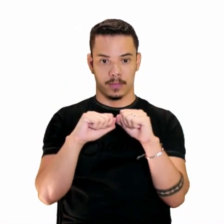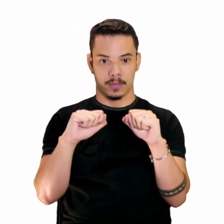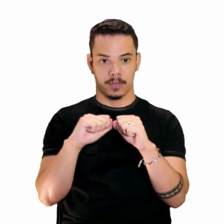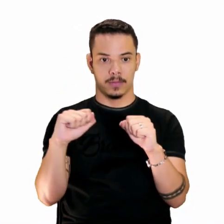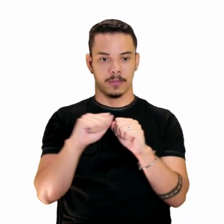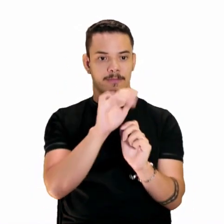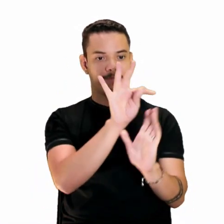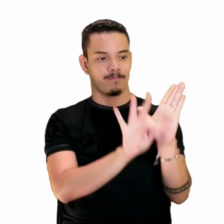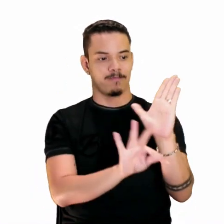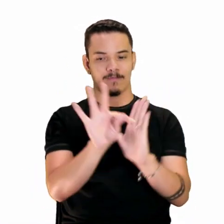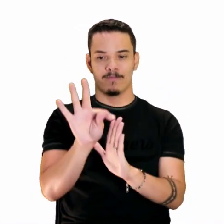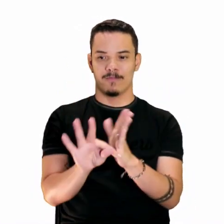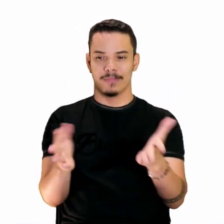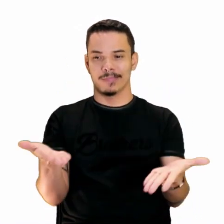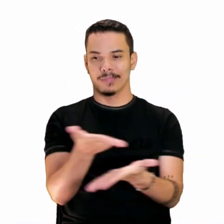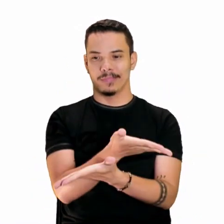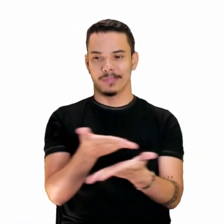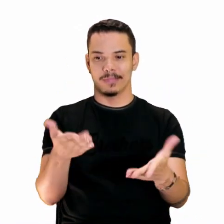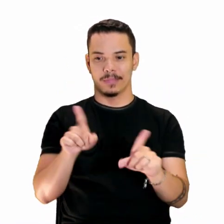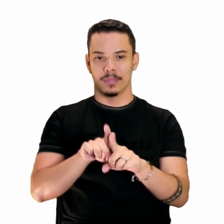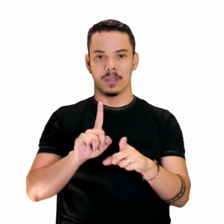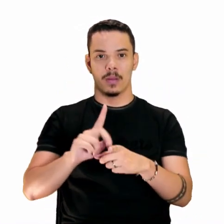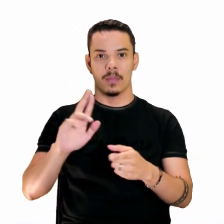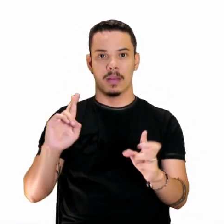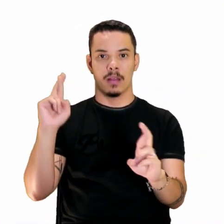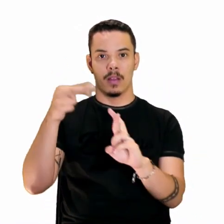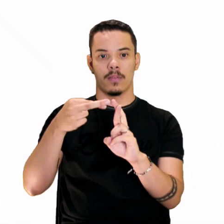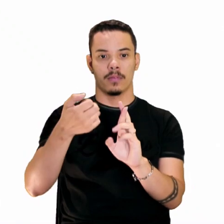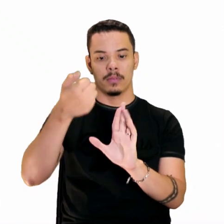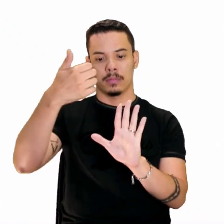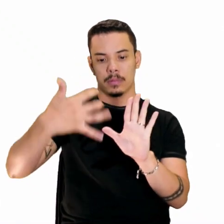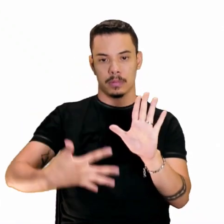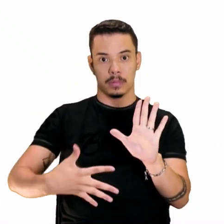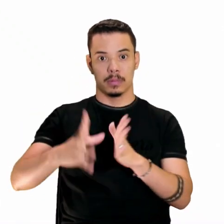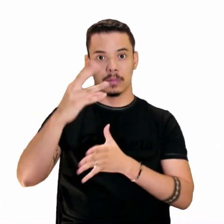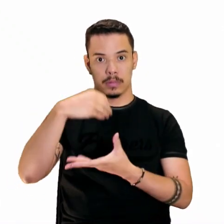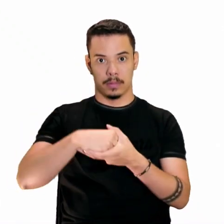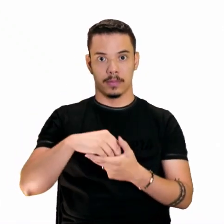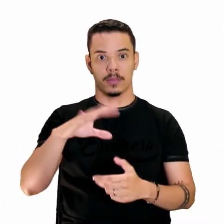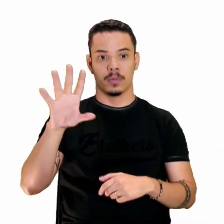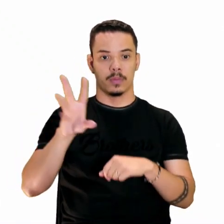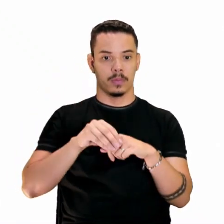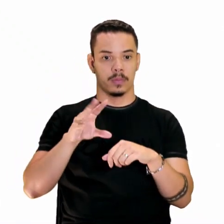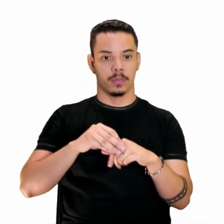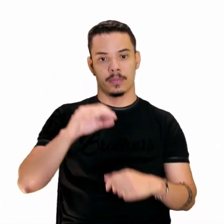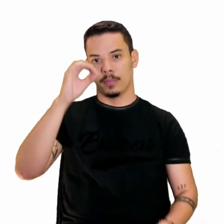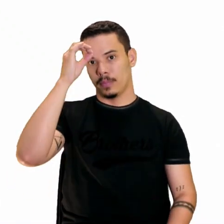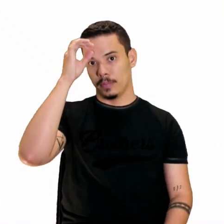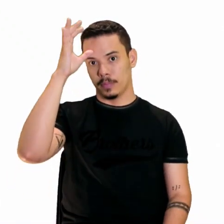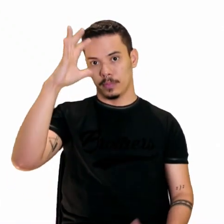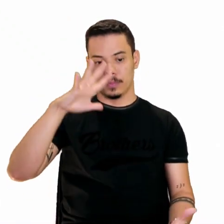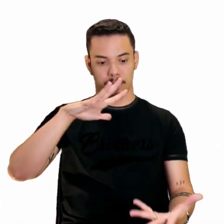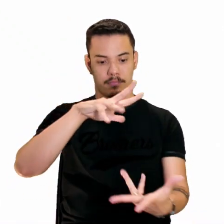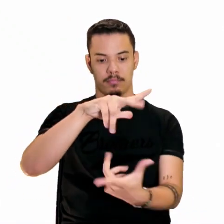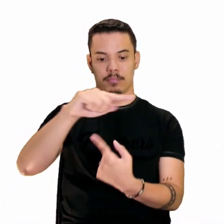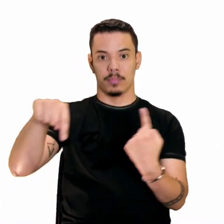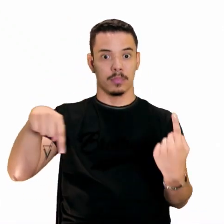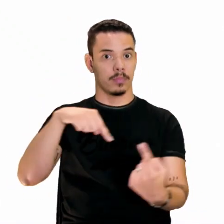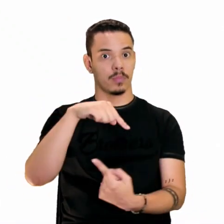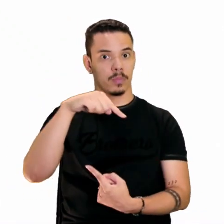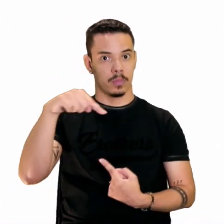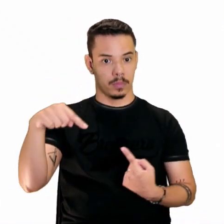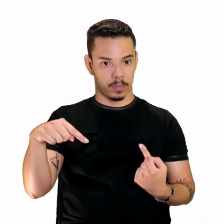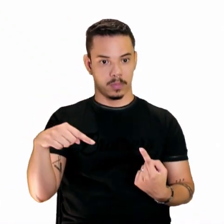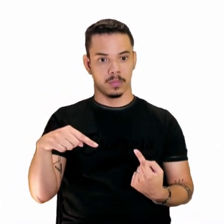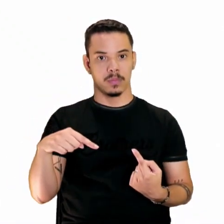intertextualização, essa referência? Com os conhecimentos de mundo. Que a gente fala o